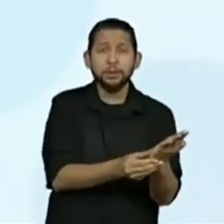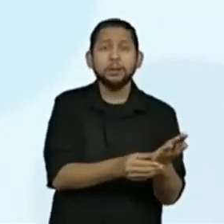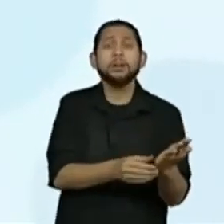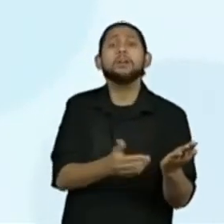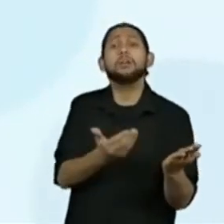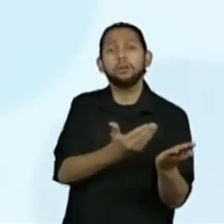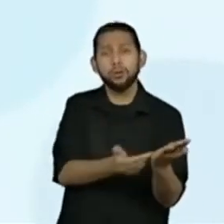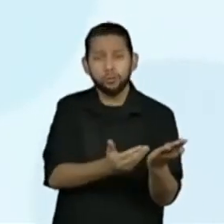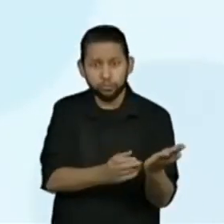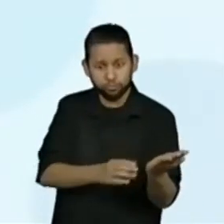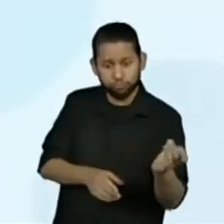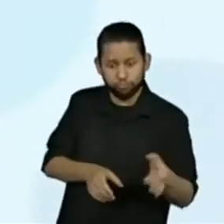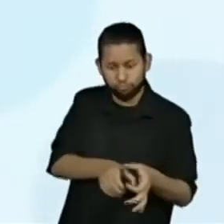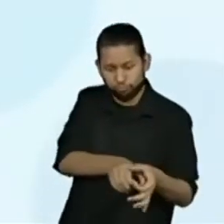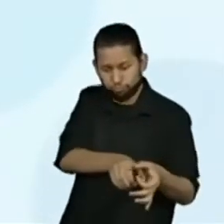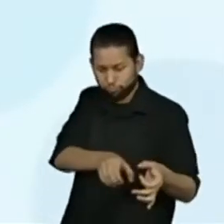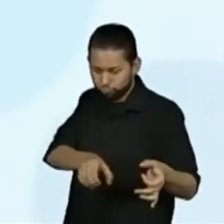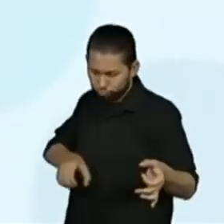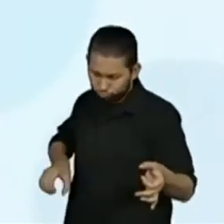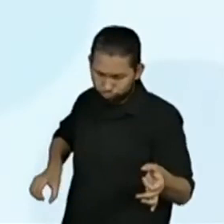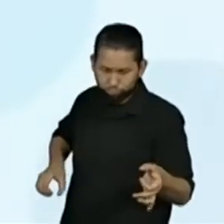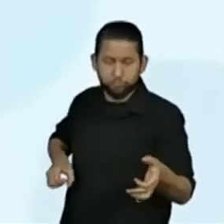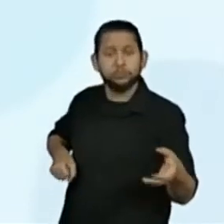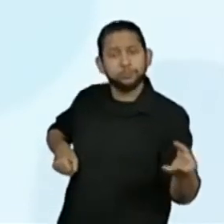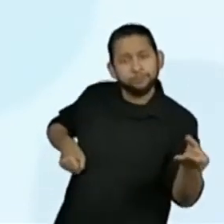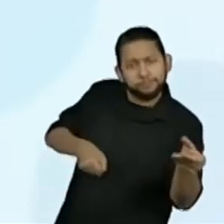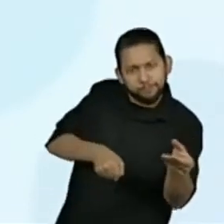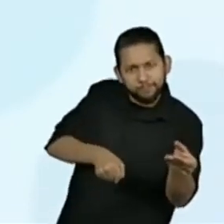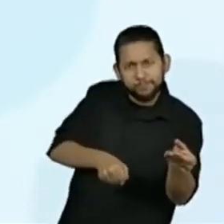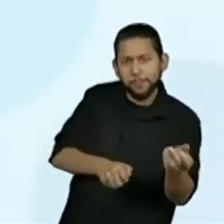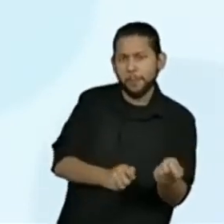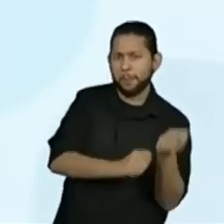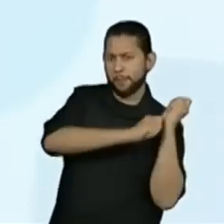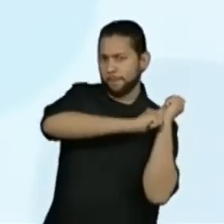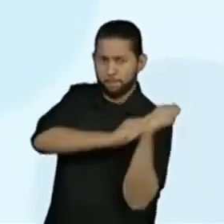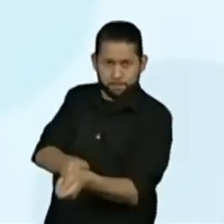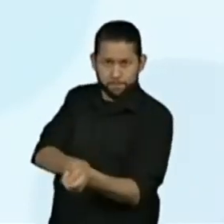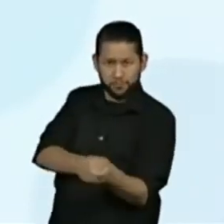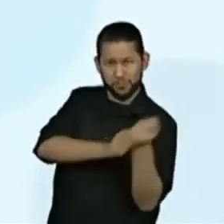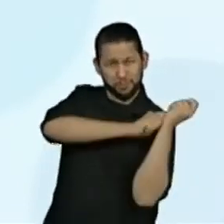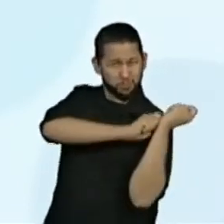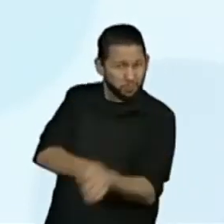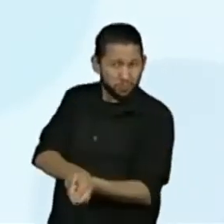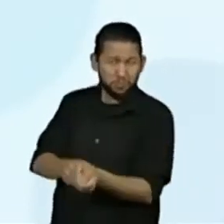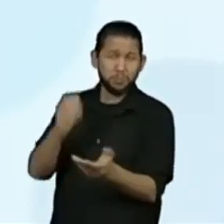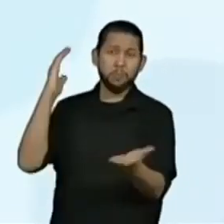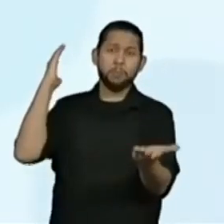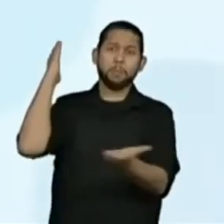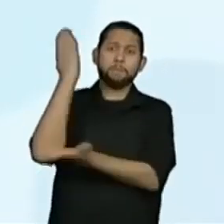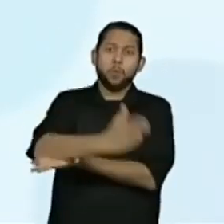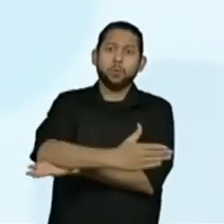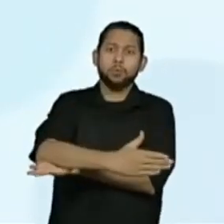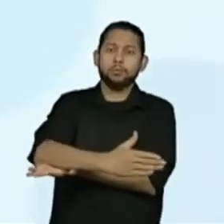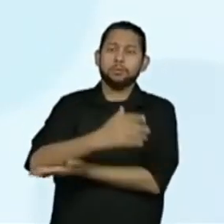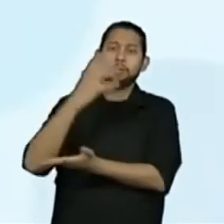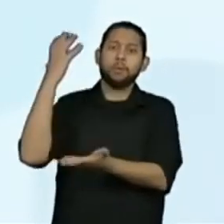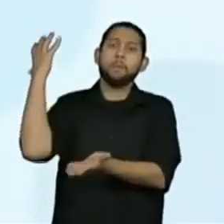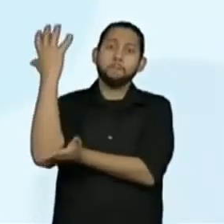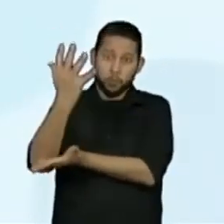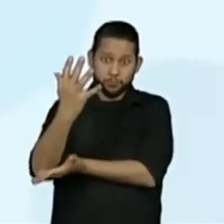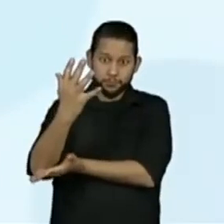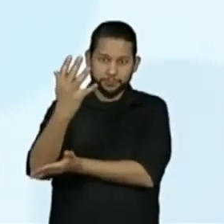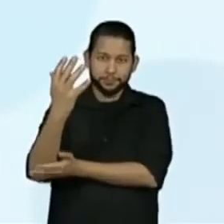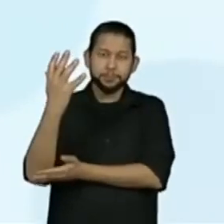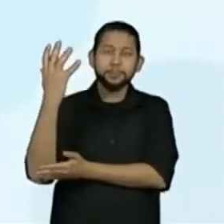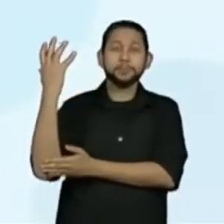madeira e, com isso, a destruir todo o arvoredo. Comentou, então, o carvalho